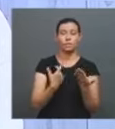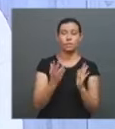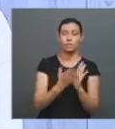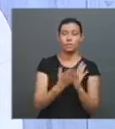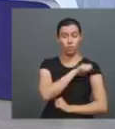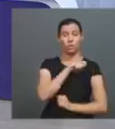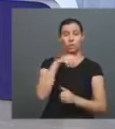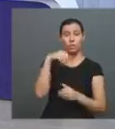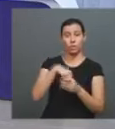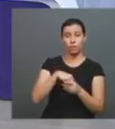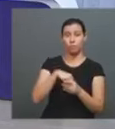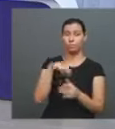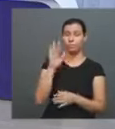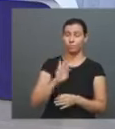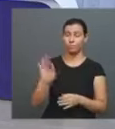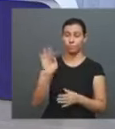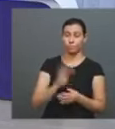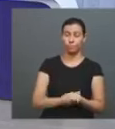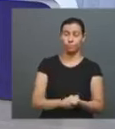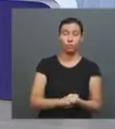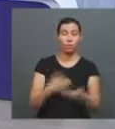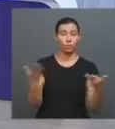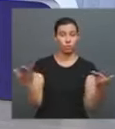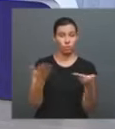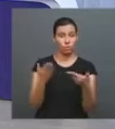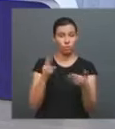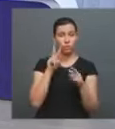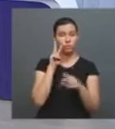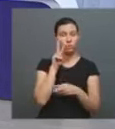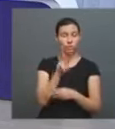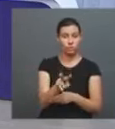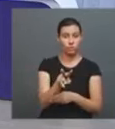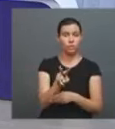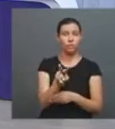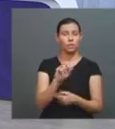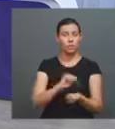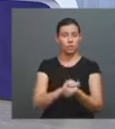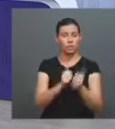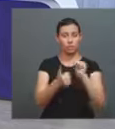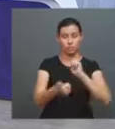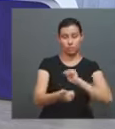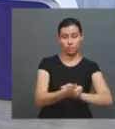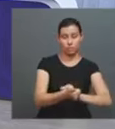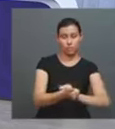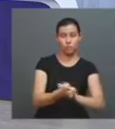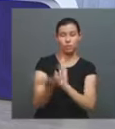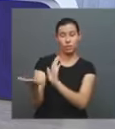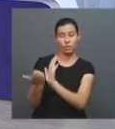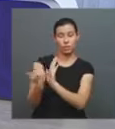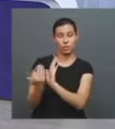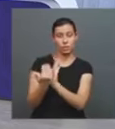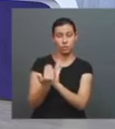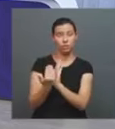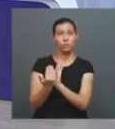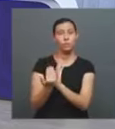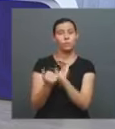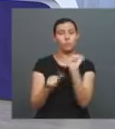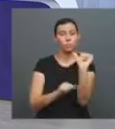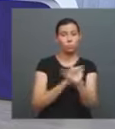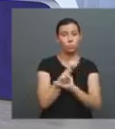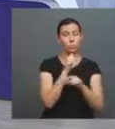Então, é... ponto, porque hoje vê muito essa questão das adaptações cinematográficas em livros. As pessoas